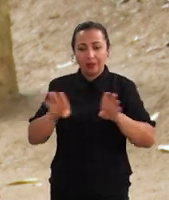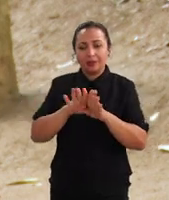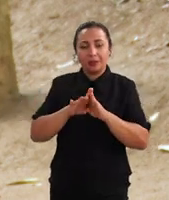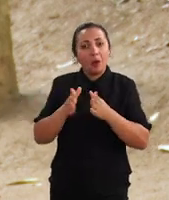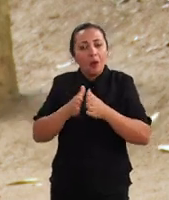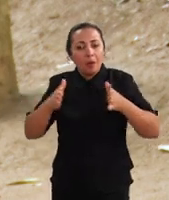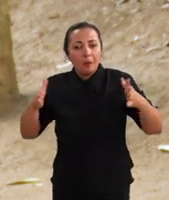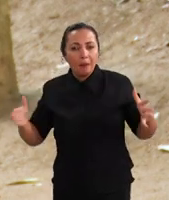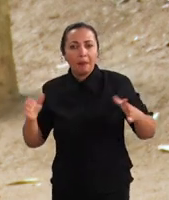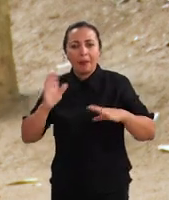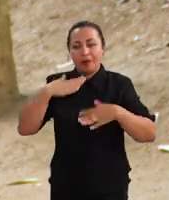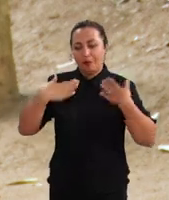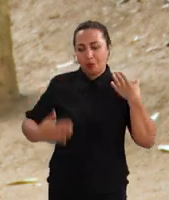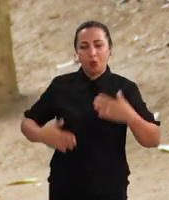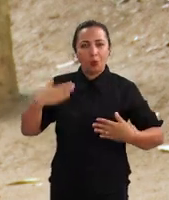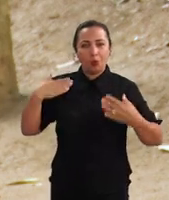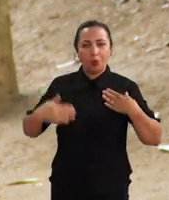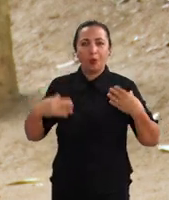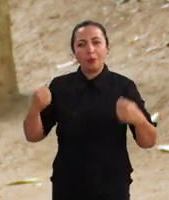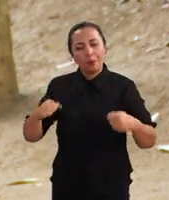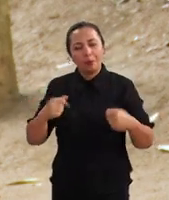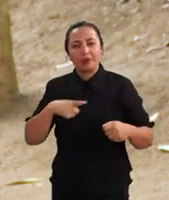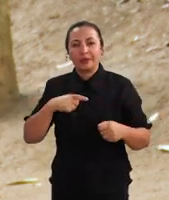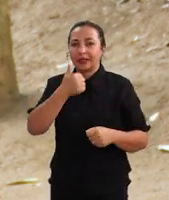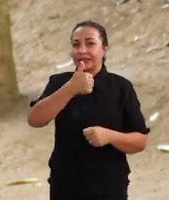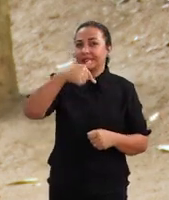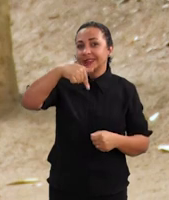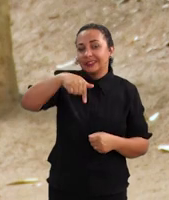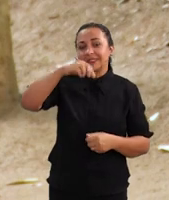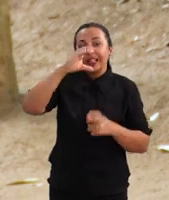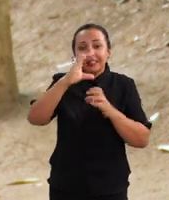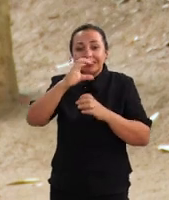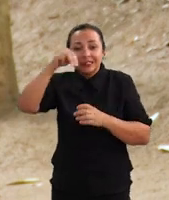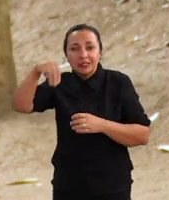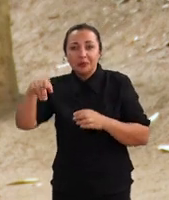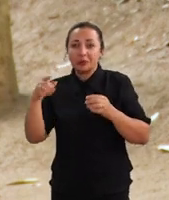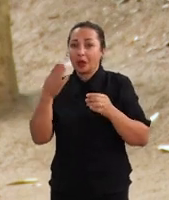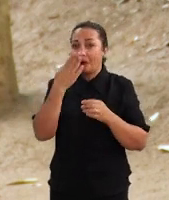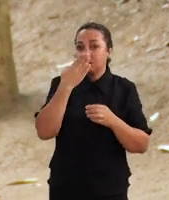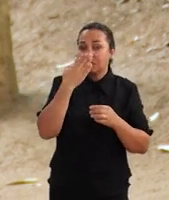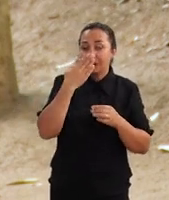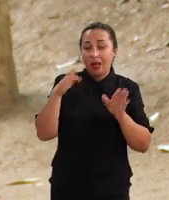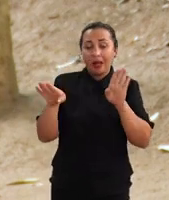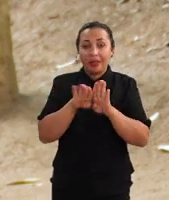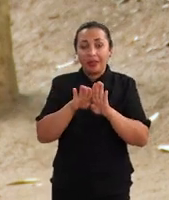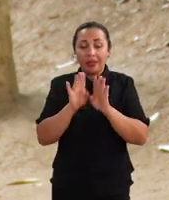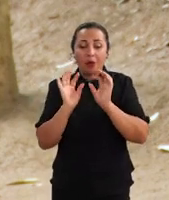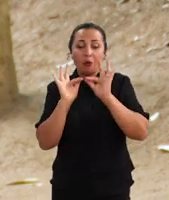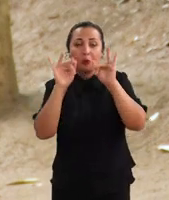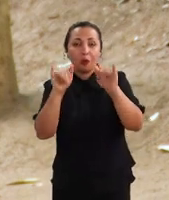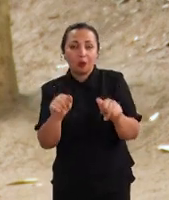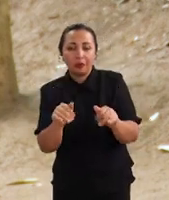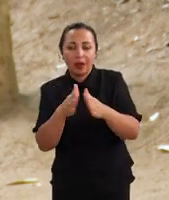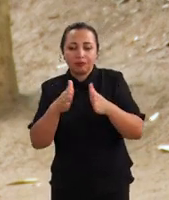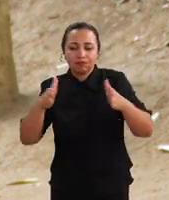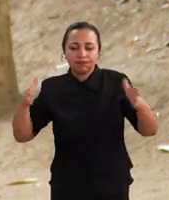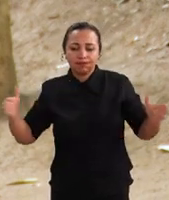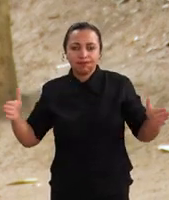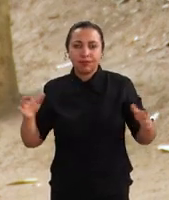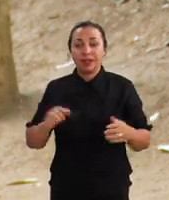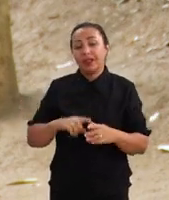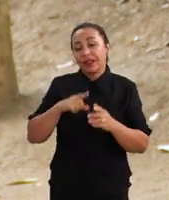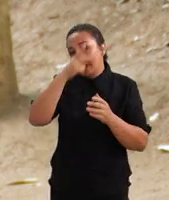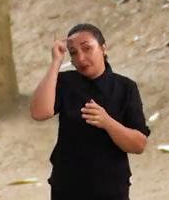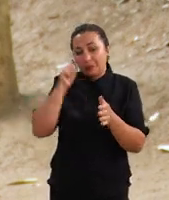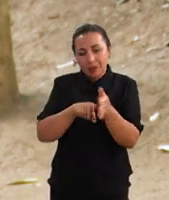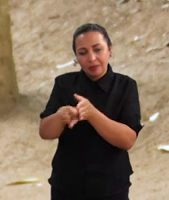é o tamanho maior do corpo, que pode ultrapassar 17 centímetros da ponta do focinho até a ponta da cauda. E os cientistas